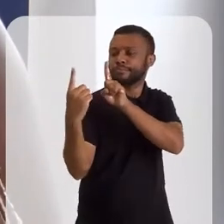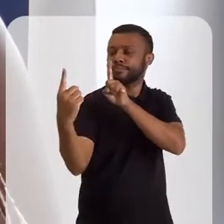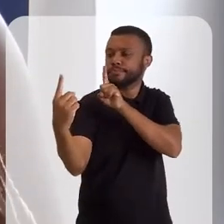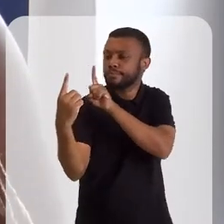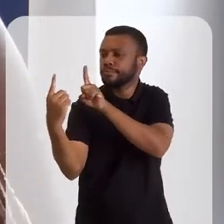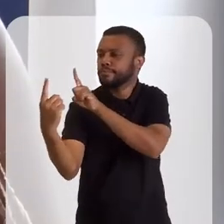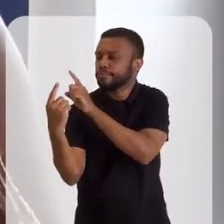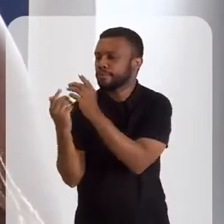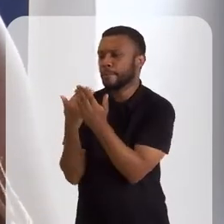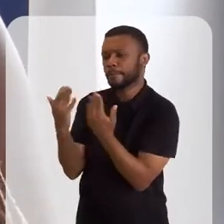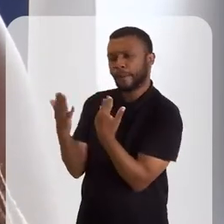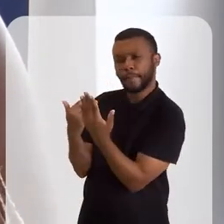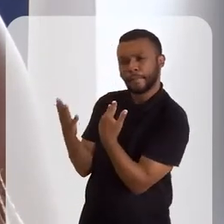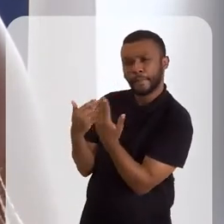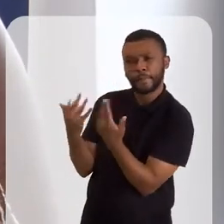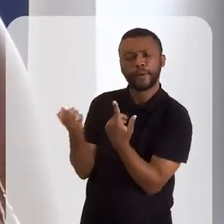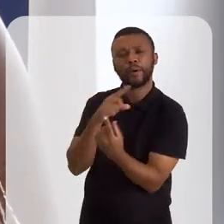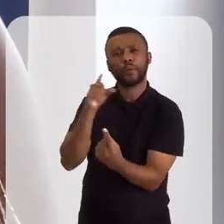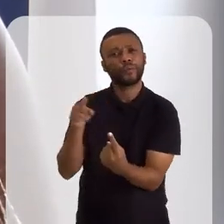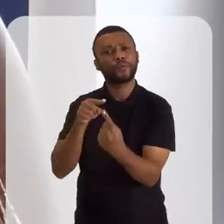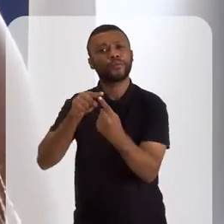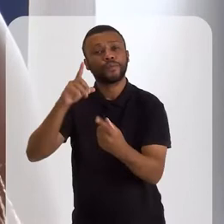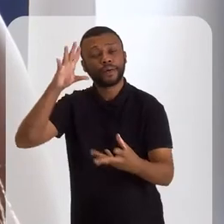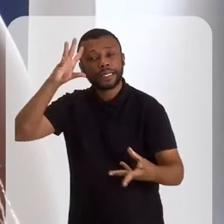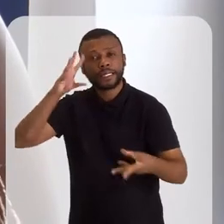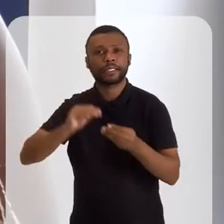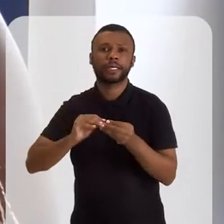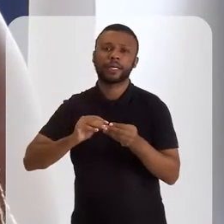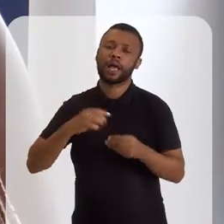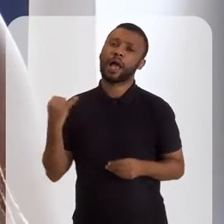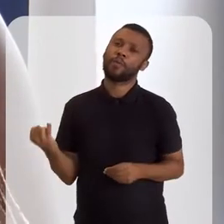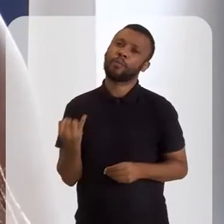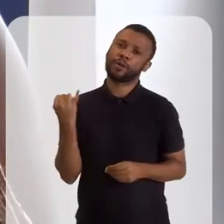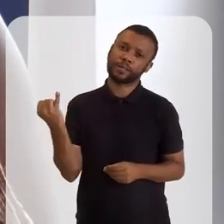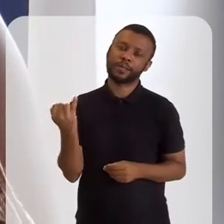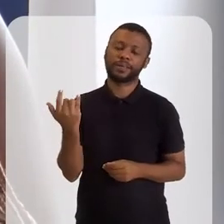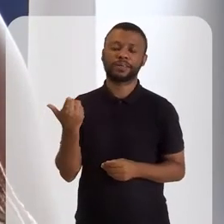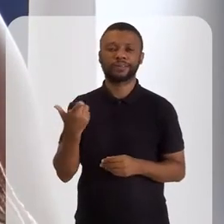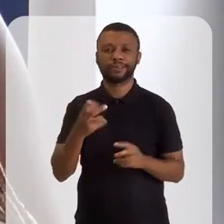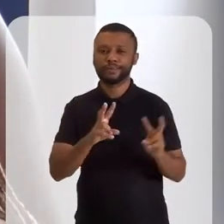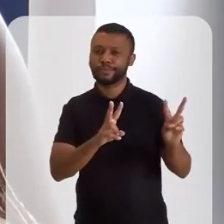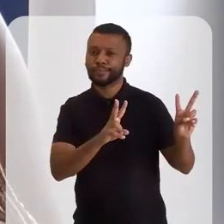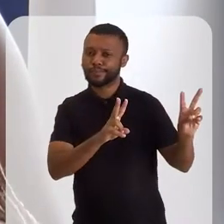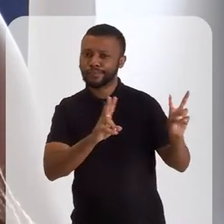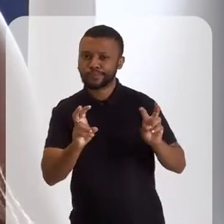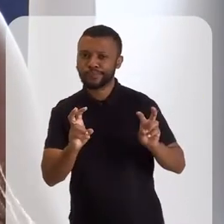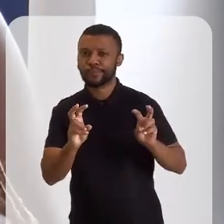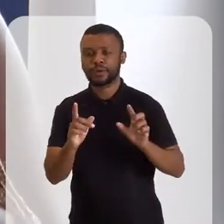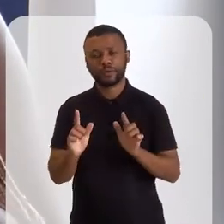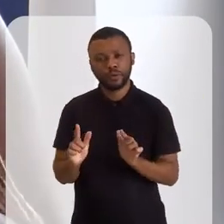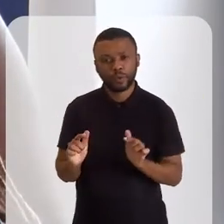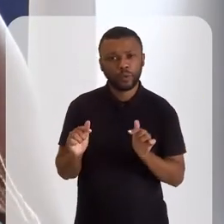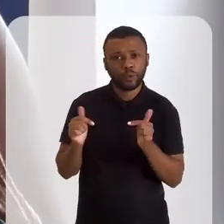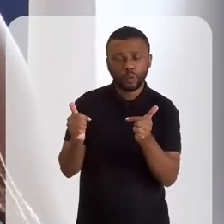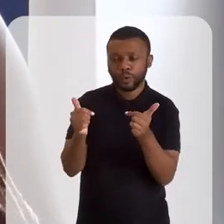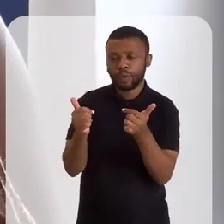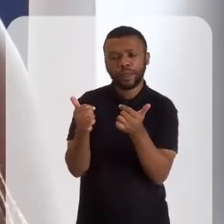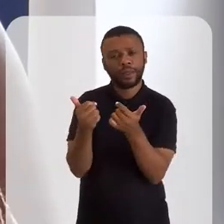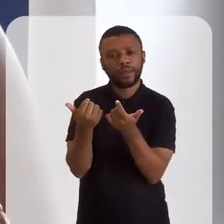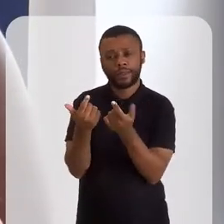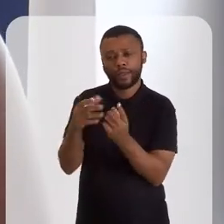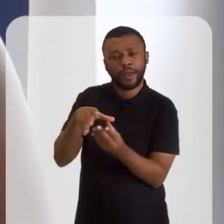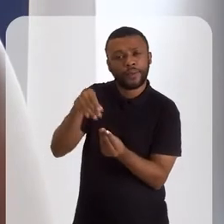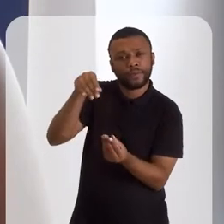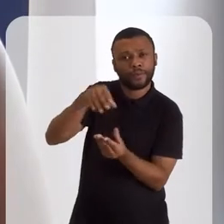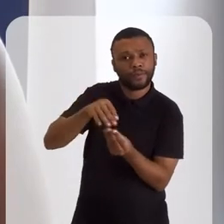coração para trazer mais amigos a entenderem sobre a importância de trazer as virtudes espirituais para a